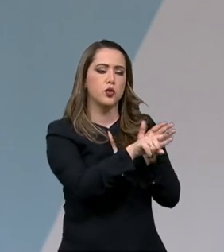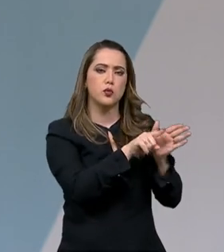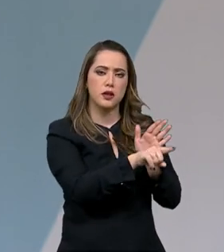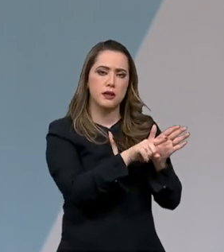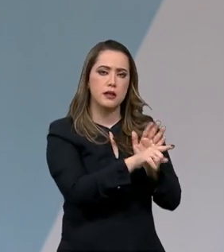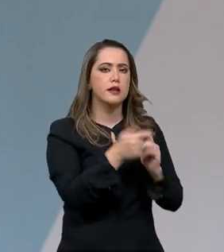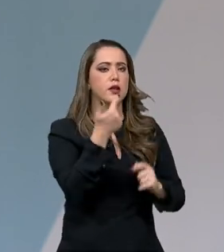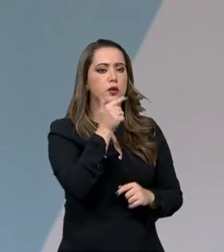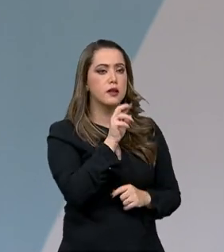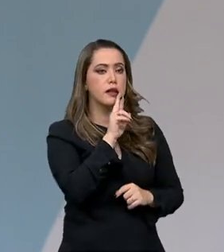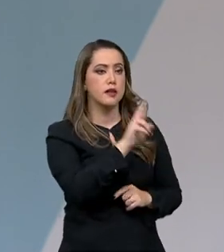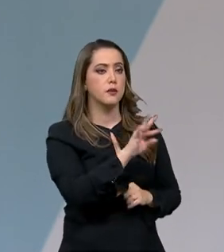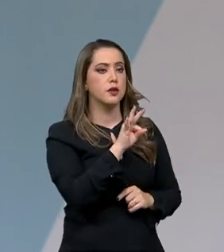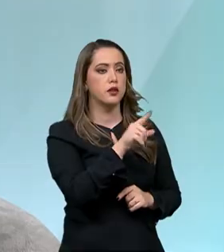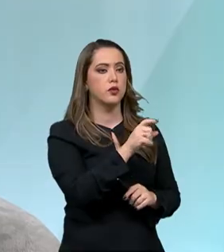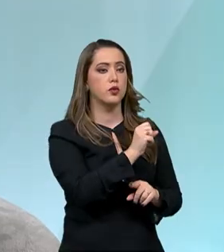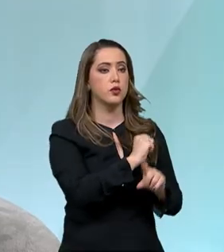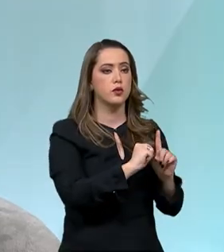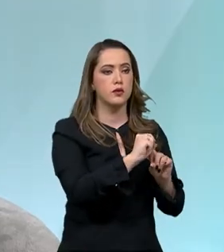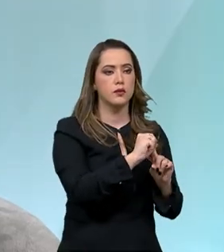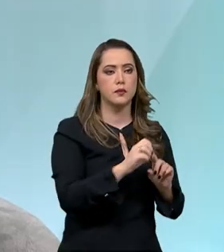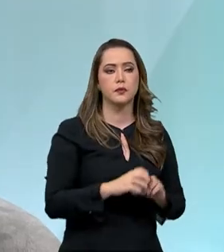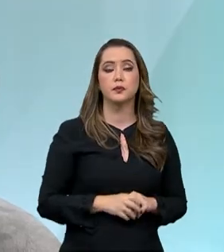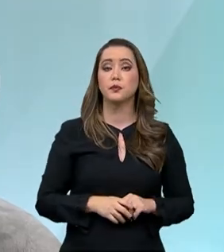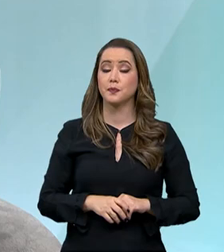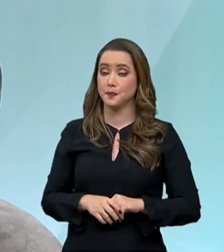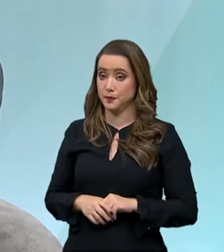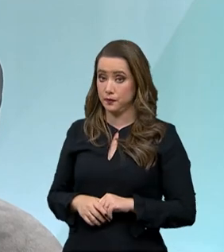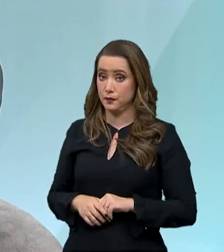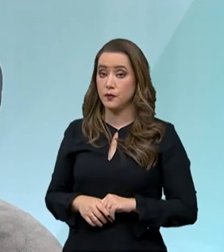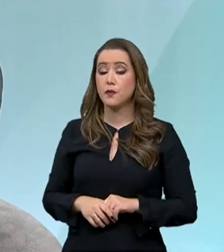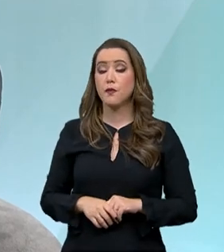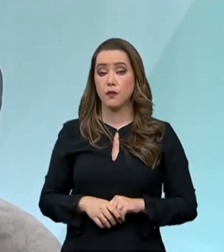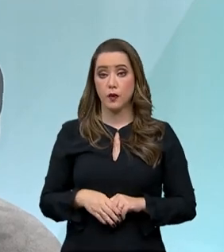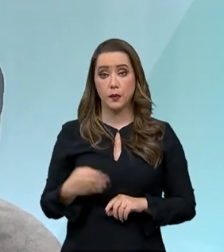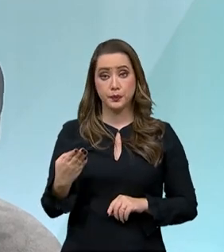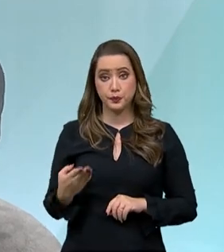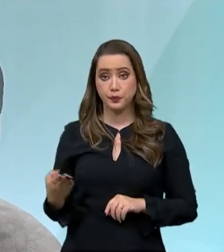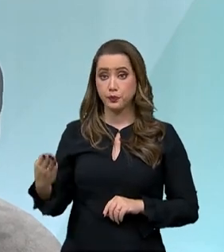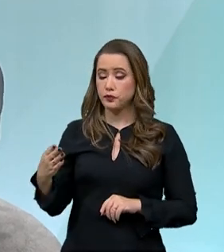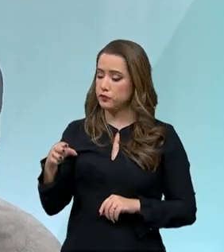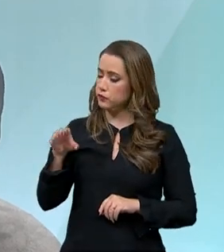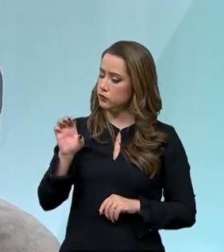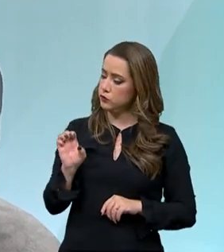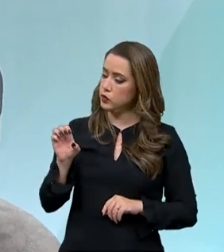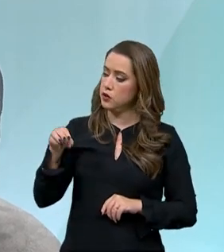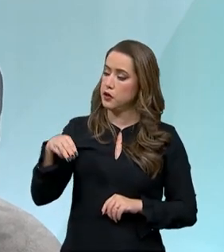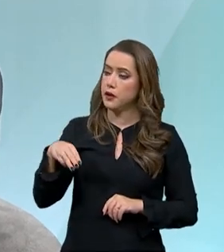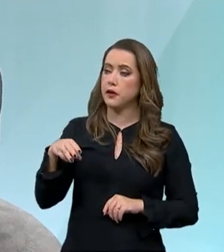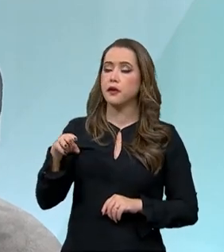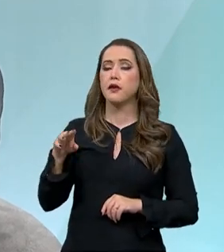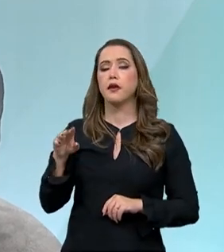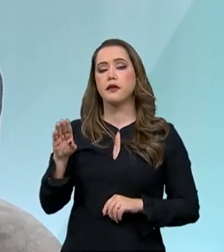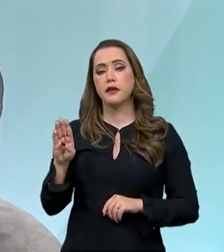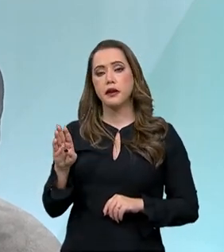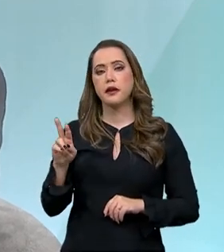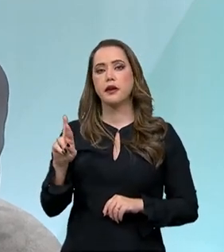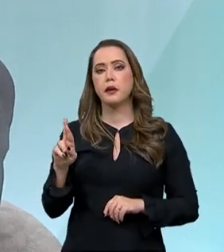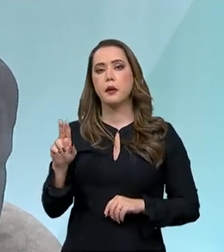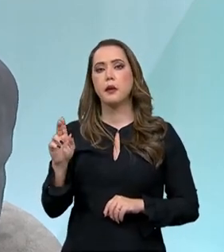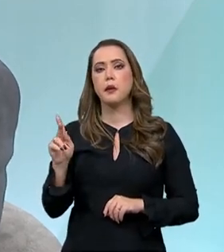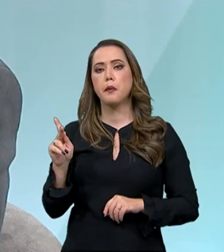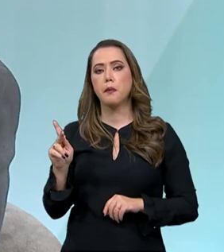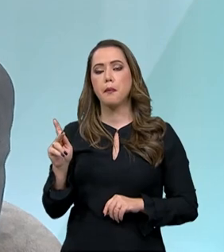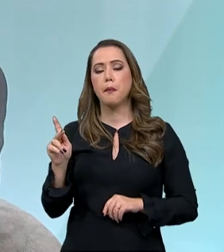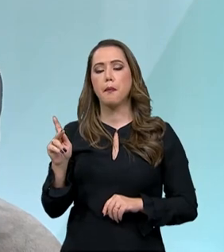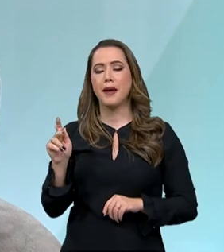atenda a sociedade como um todo? A Embrapa, ela tem alguns documentos que são norteadores da sua estratégia. Então,